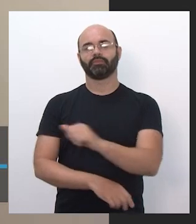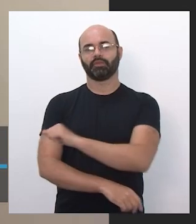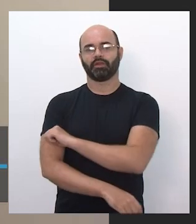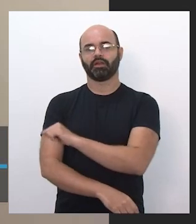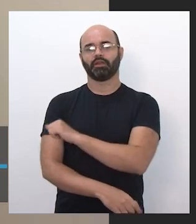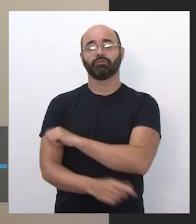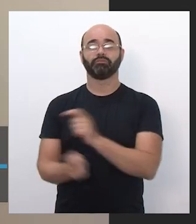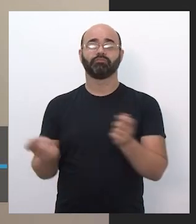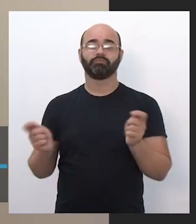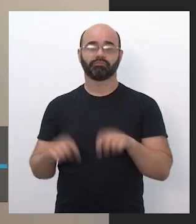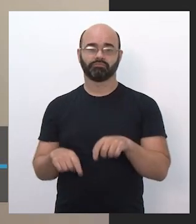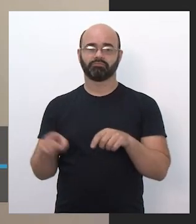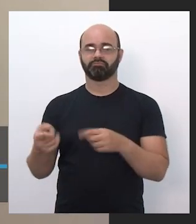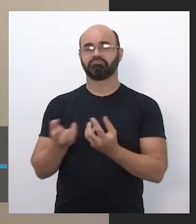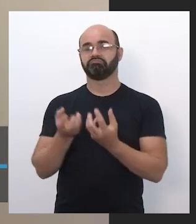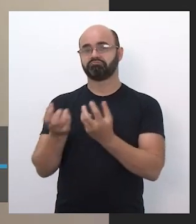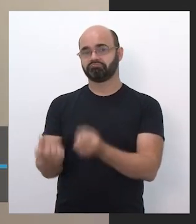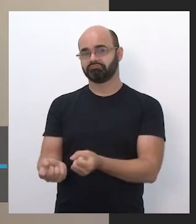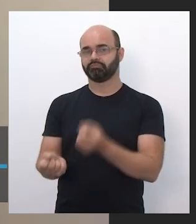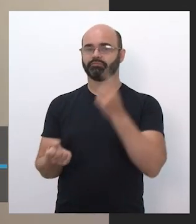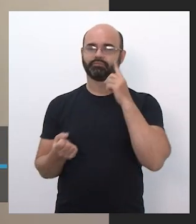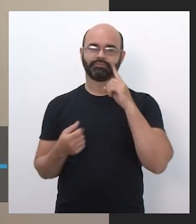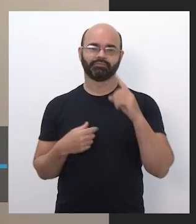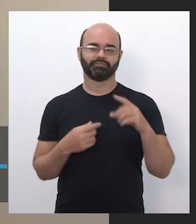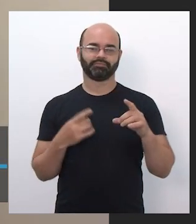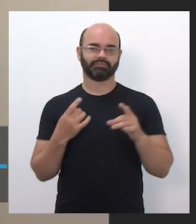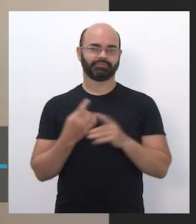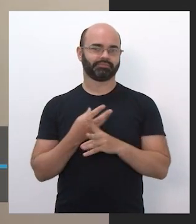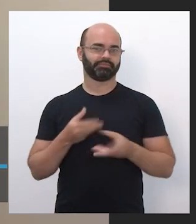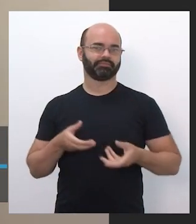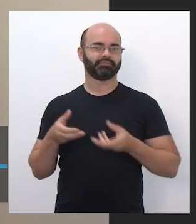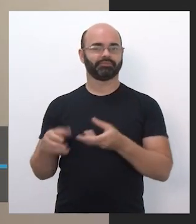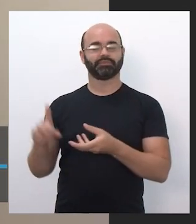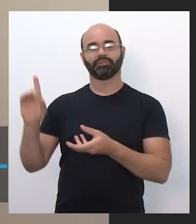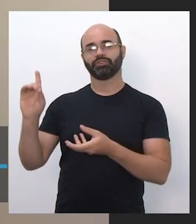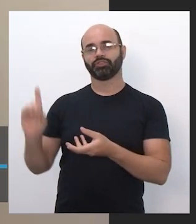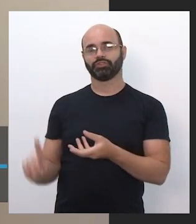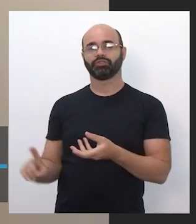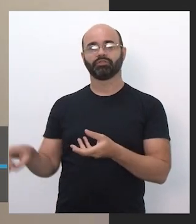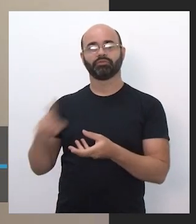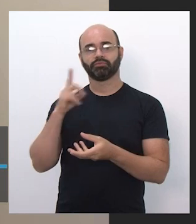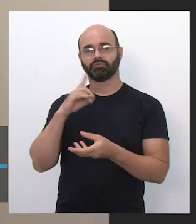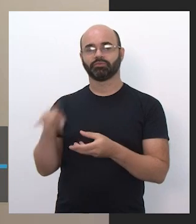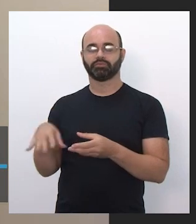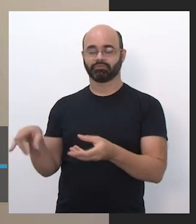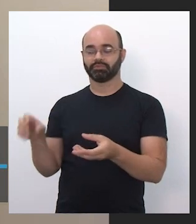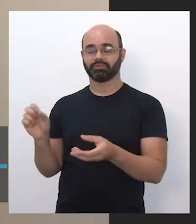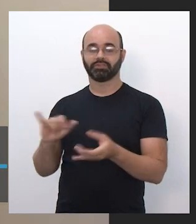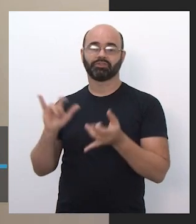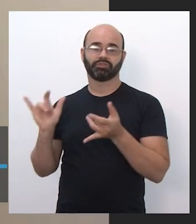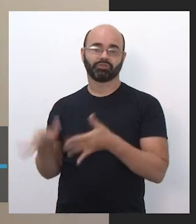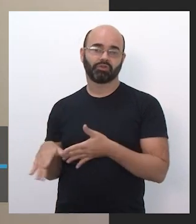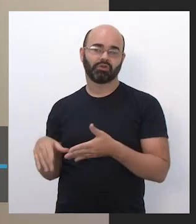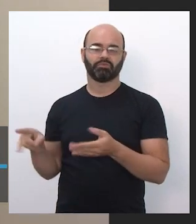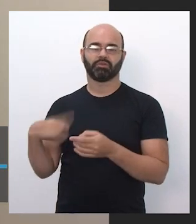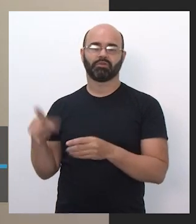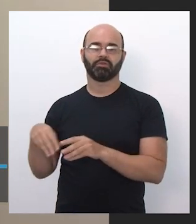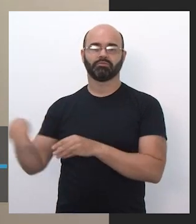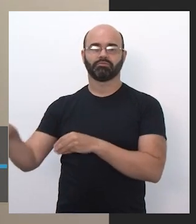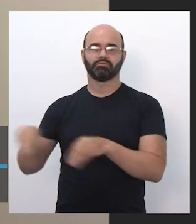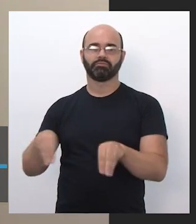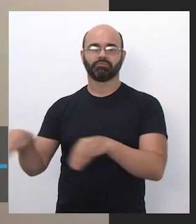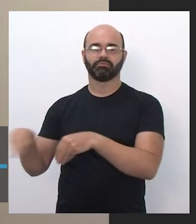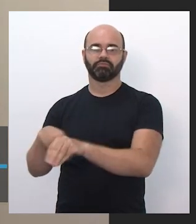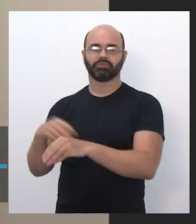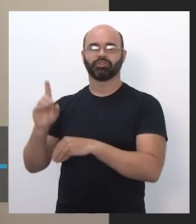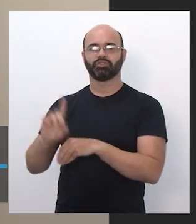receber. Aí, tendo isso em vista, as diretorias vão começar a fazer remanejamento se for necessário e a gente aqui sempre ajudando.